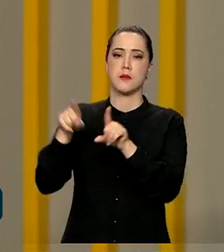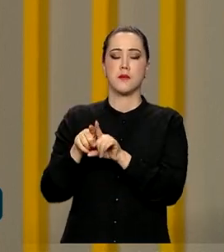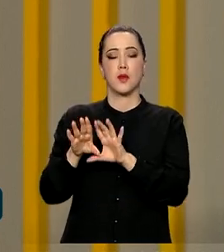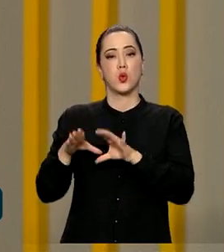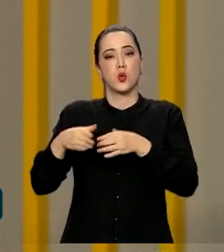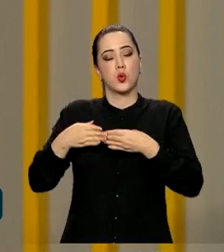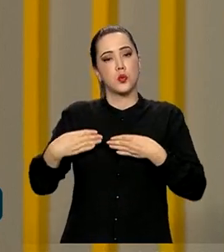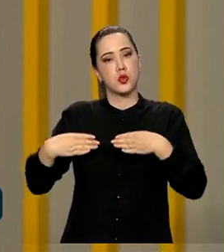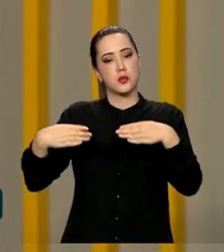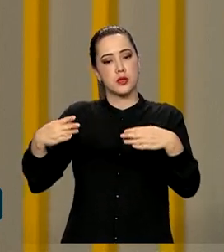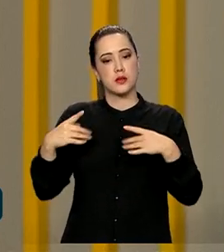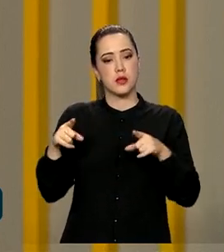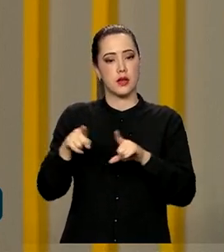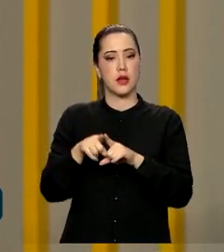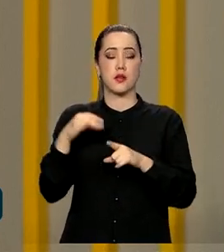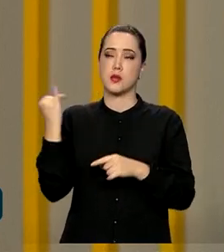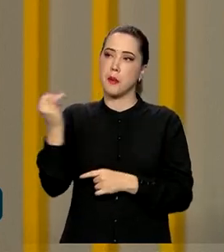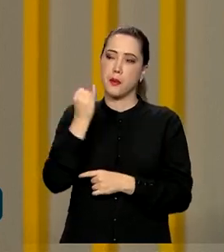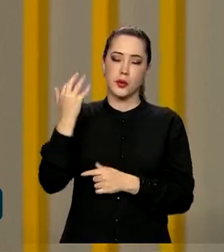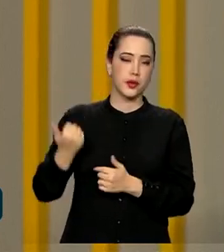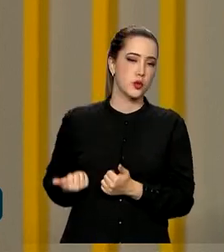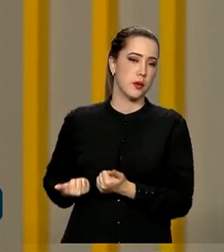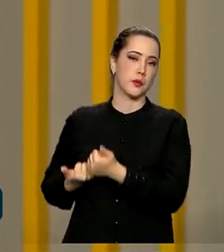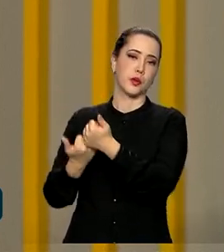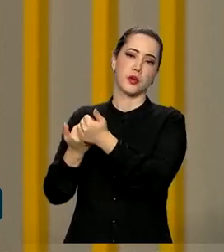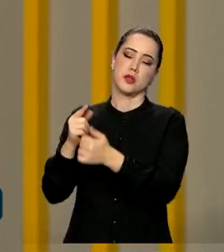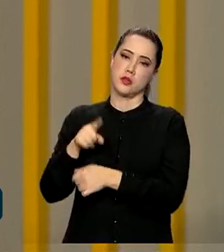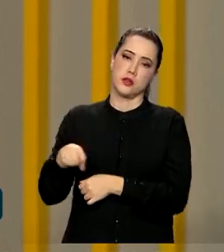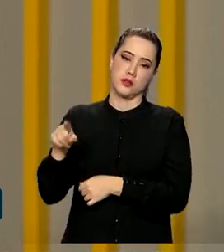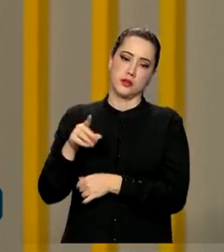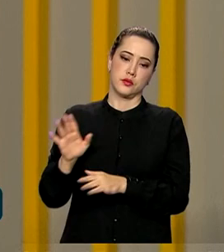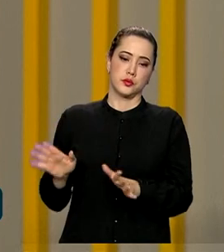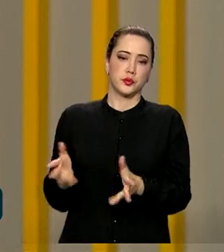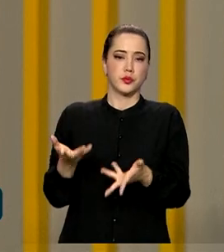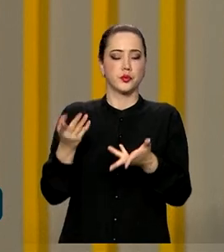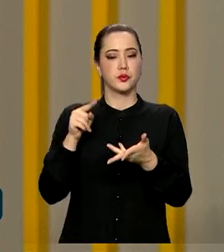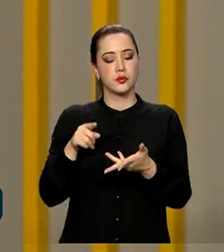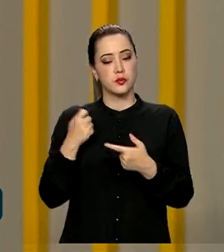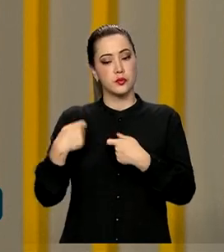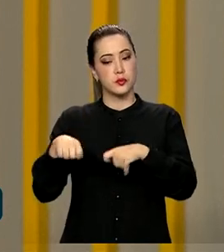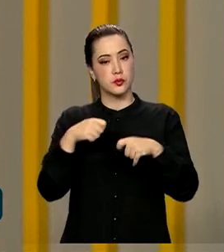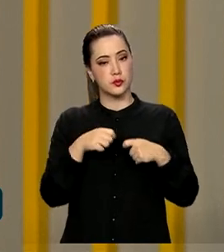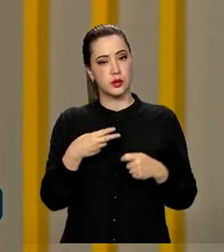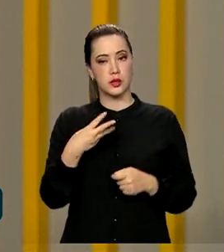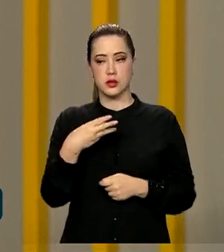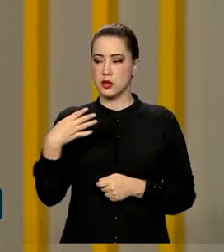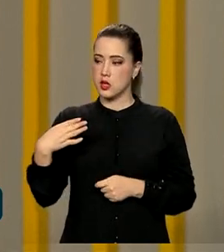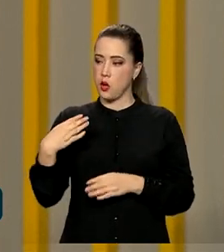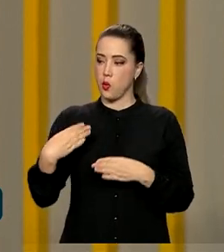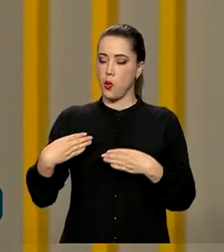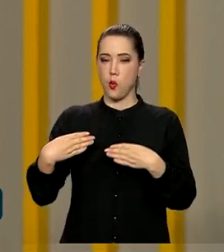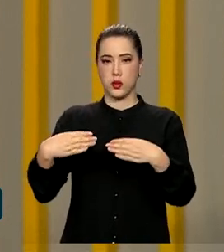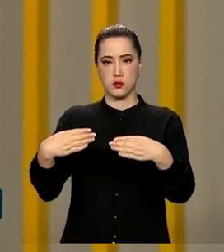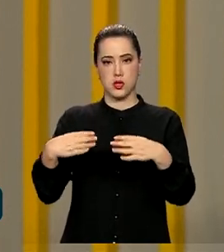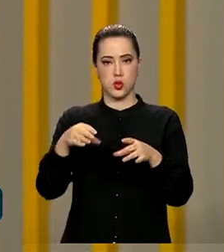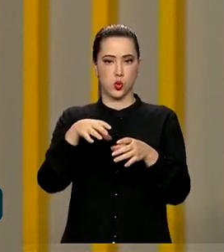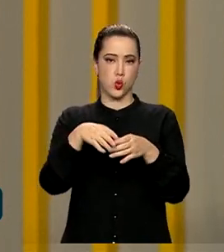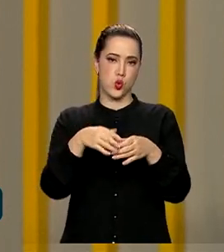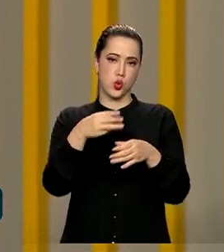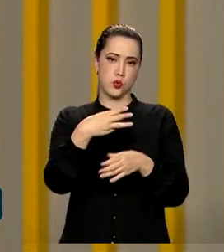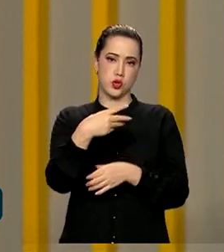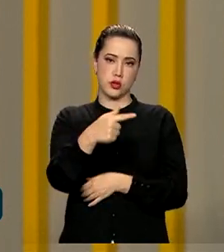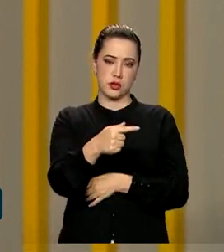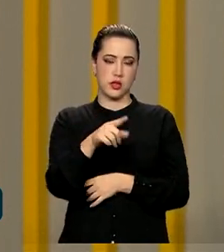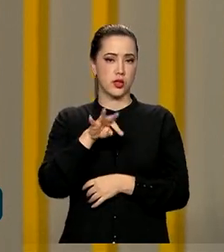ministérios é fundamental importância e essa mobilização, onde você tem 34 ministérios de 37. Ter